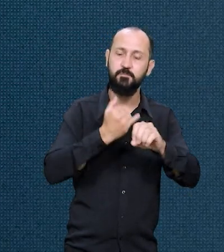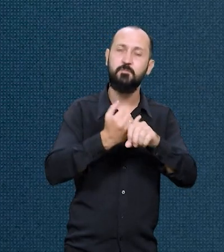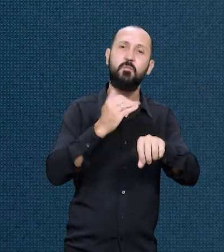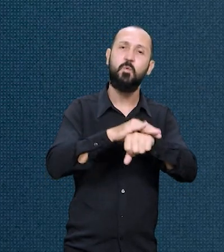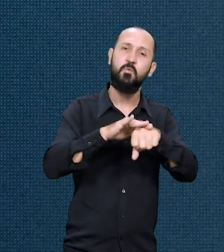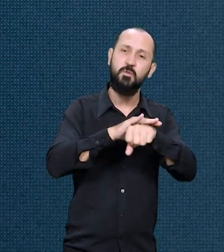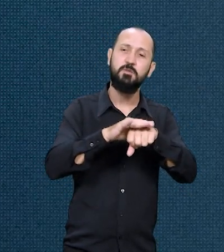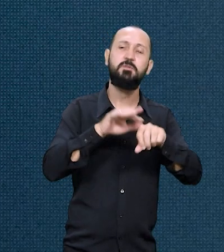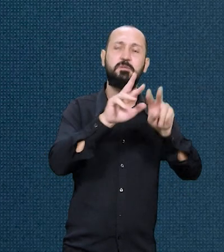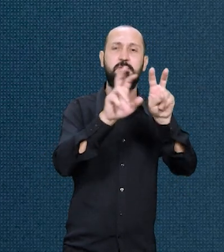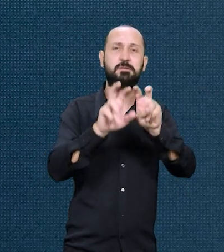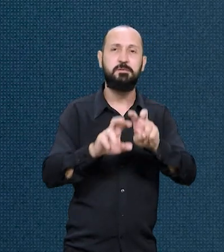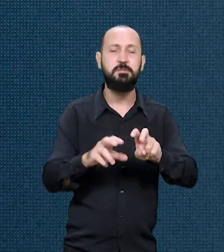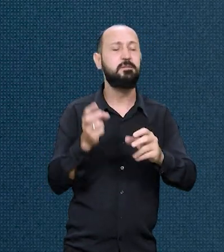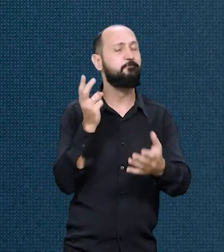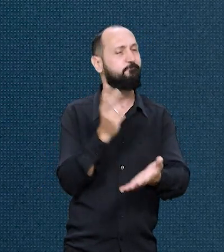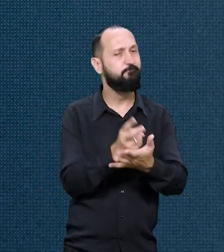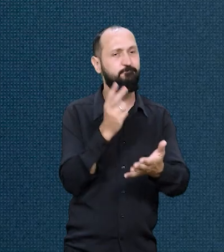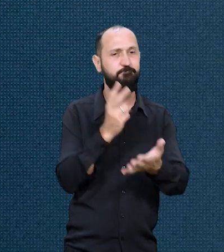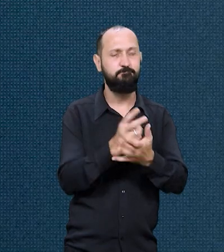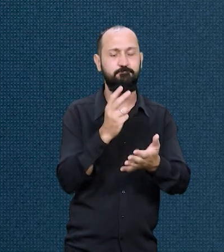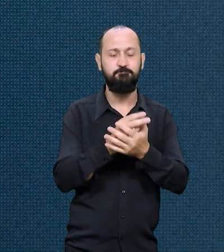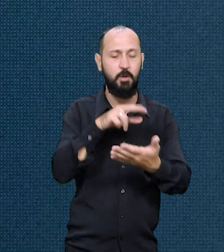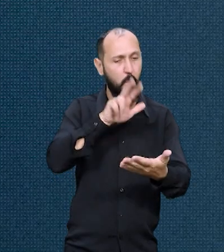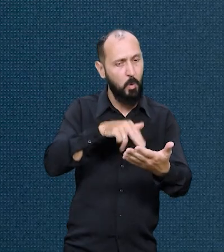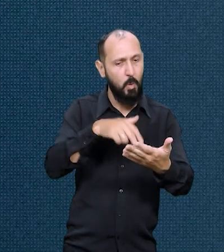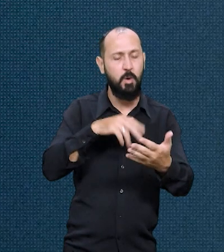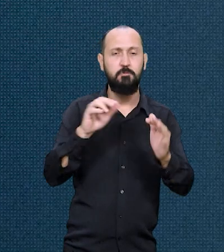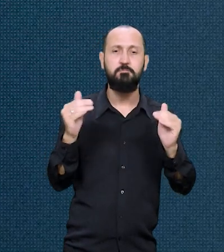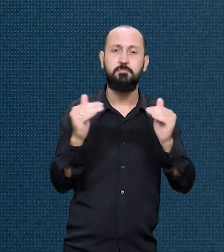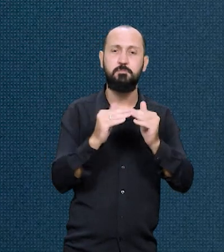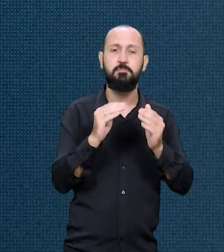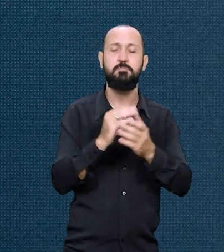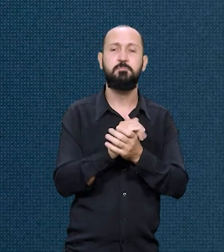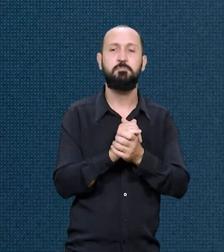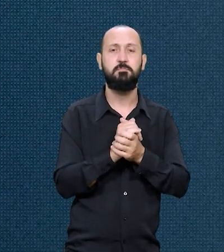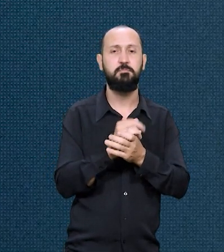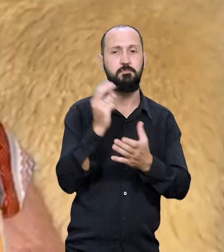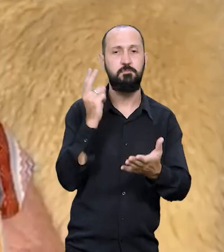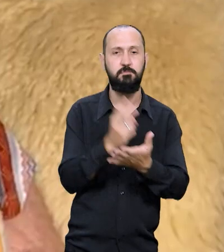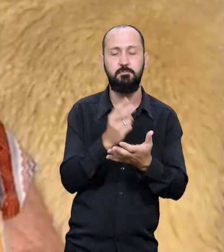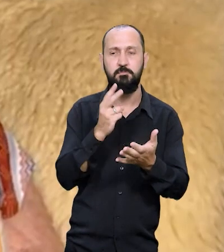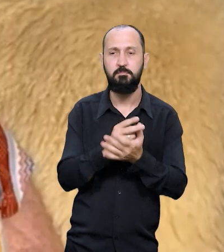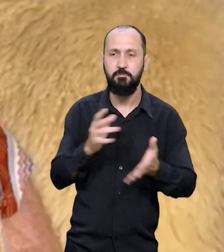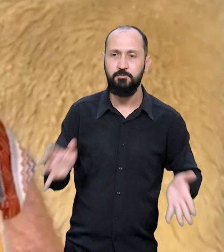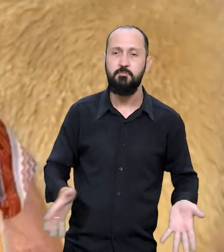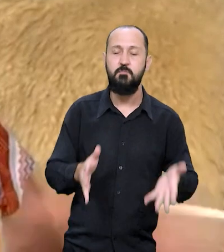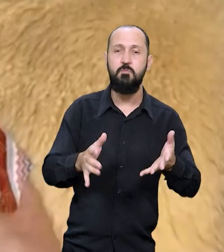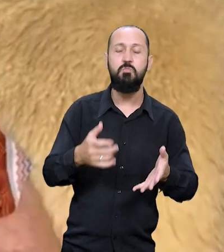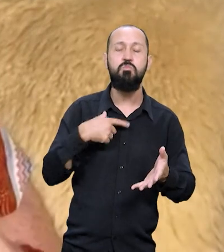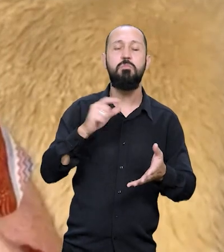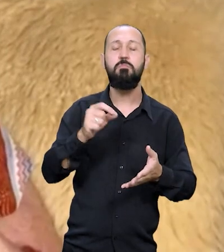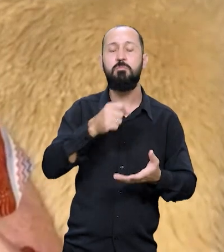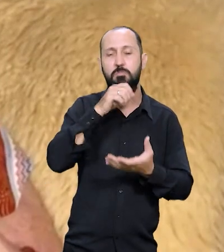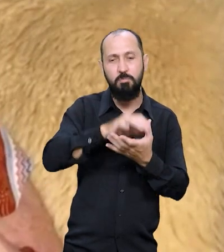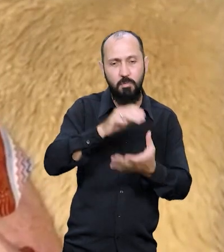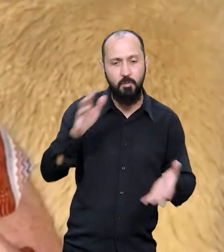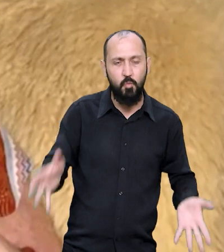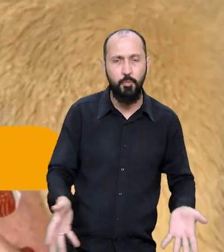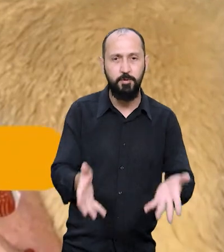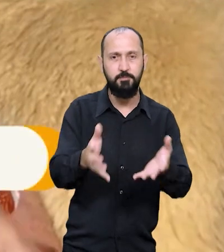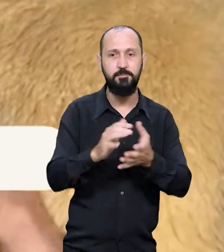vários assuntos e estão sempre se atualizando. Nós sempre estamos estimulando o velho a